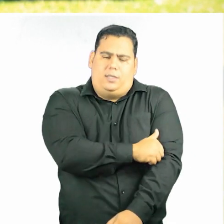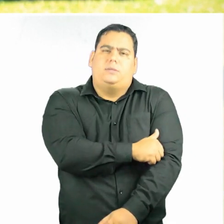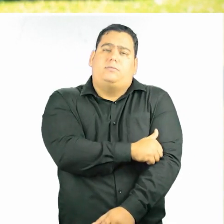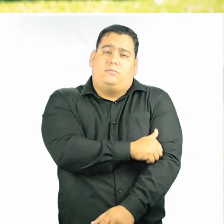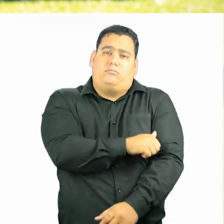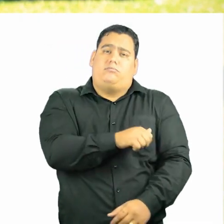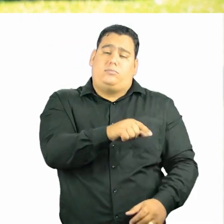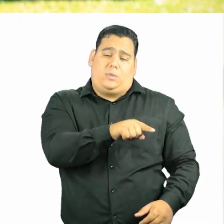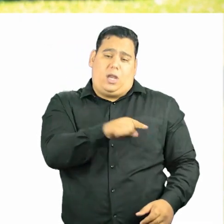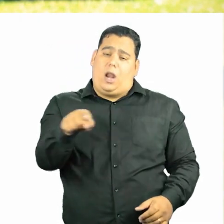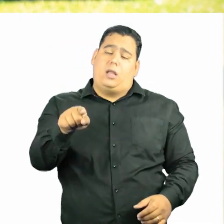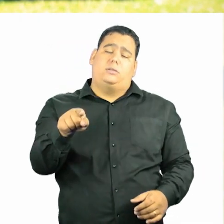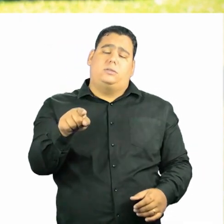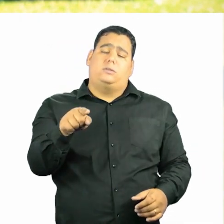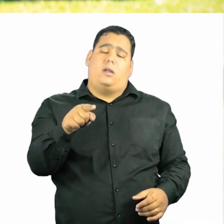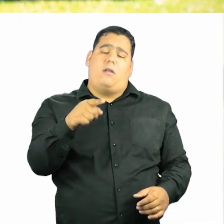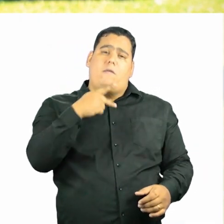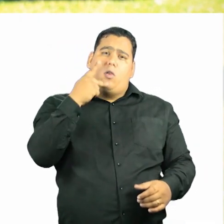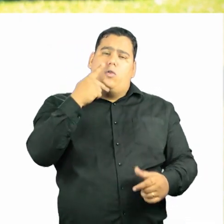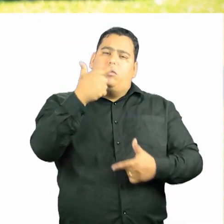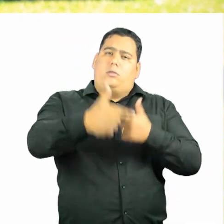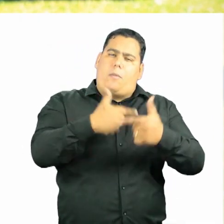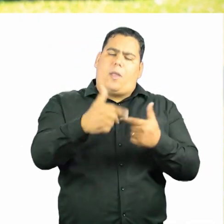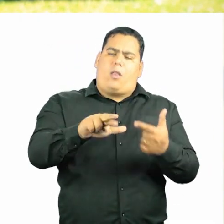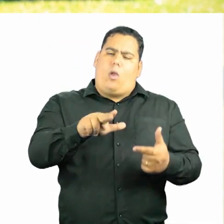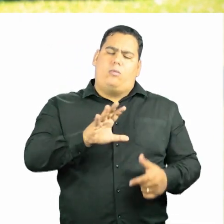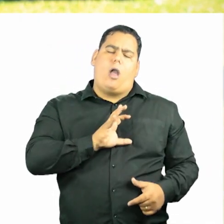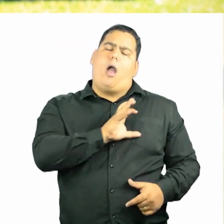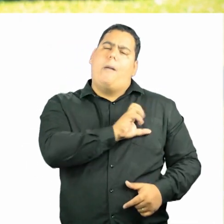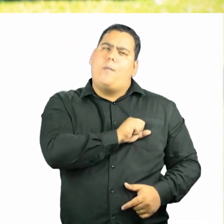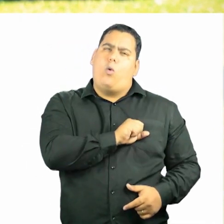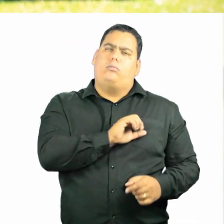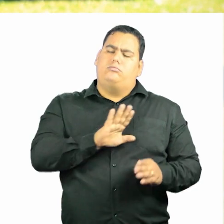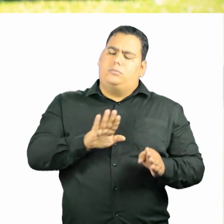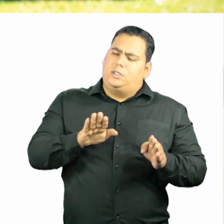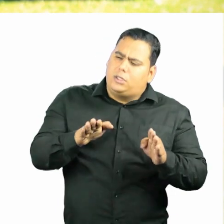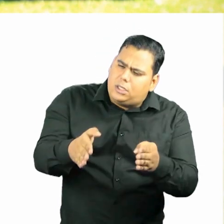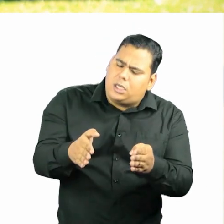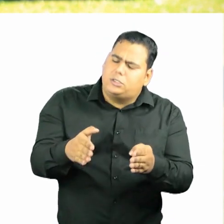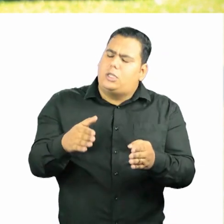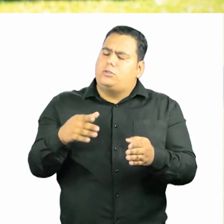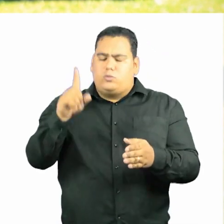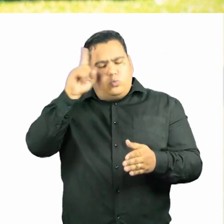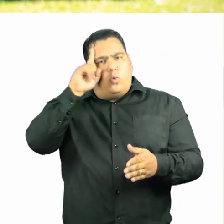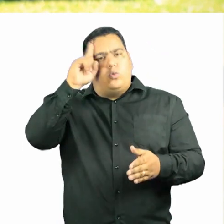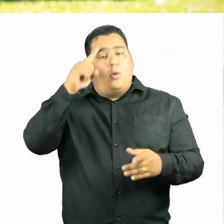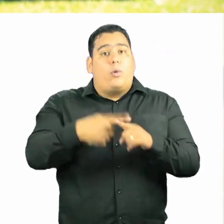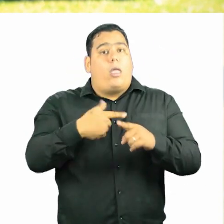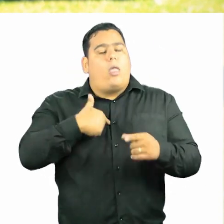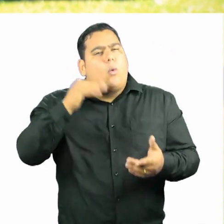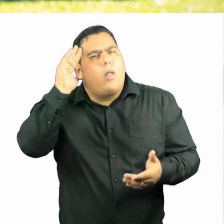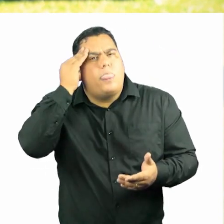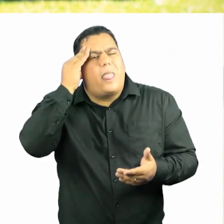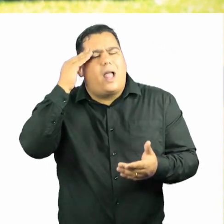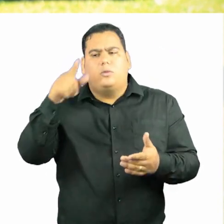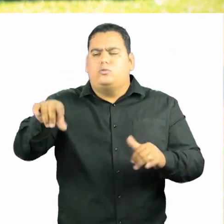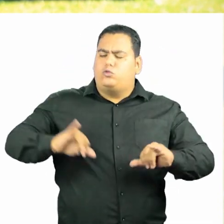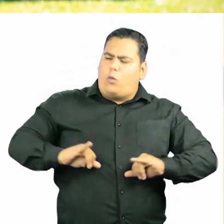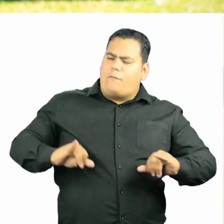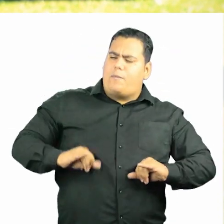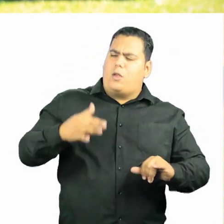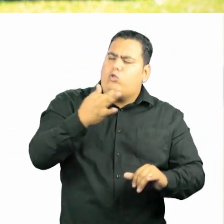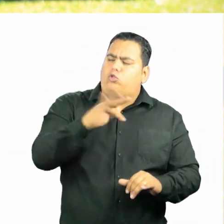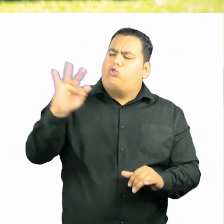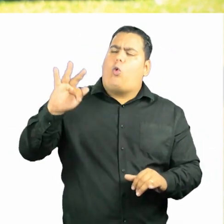ele se tornou um trabalho de amor, de dedicação, porque eu entendo a dor das pessoas.